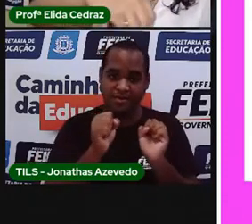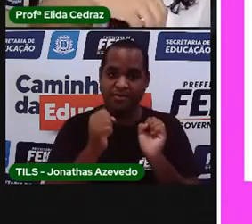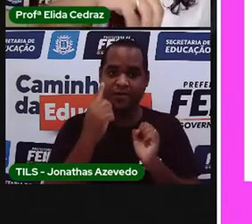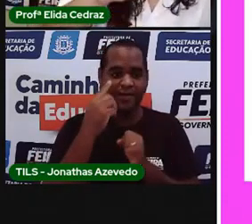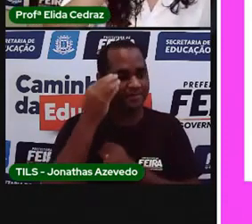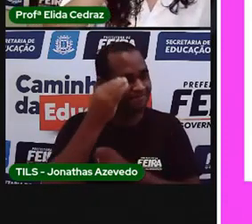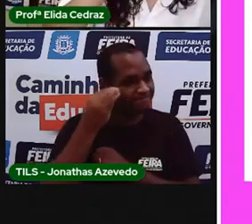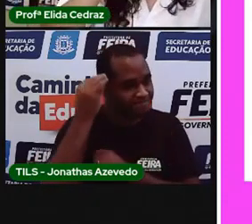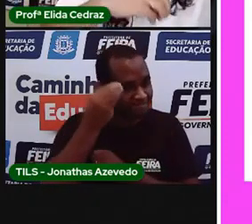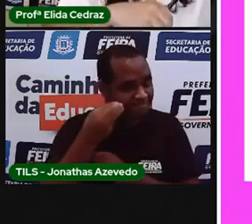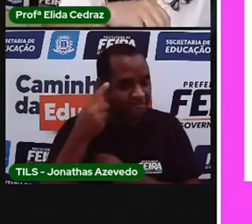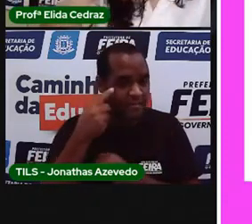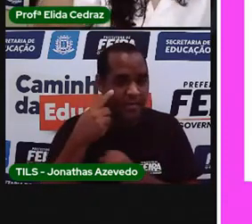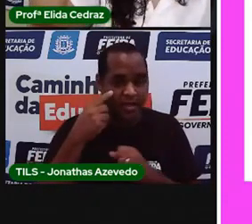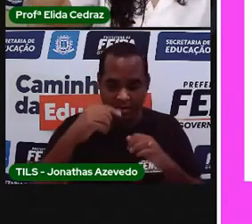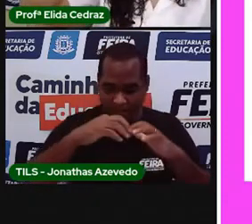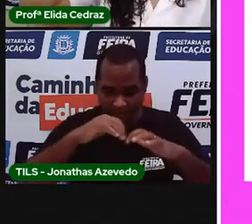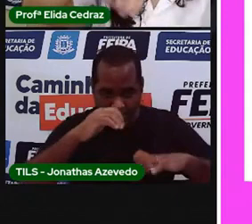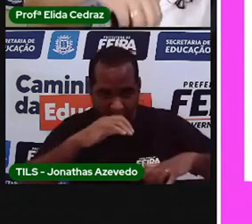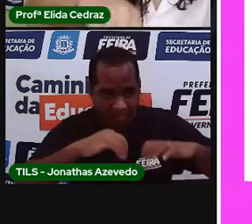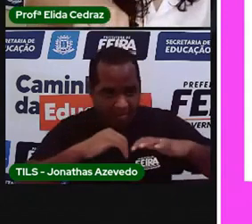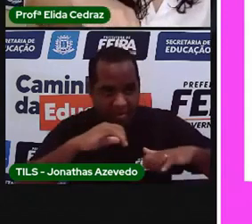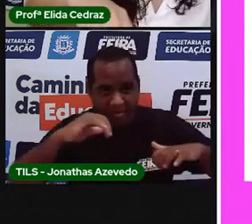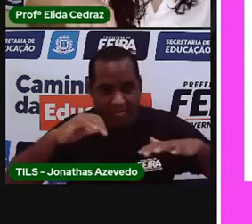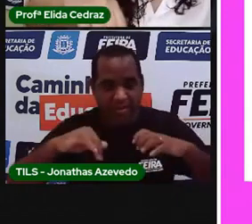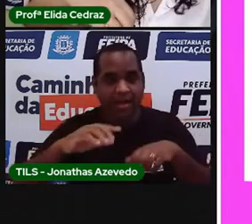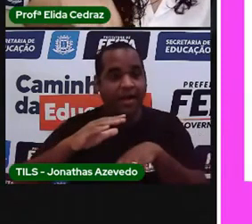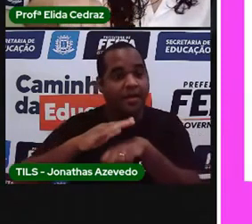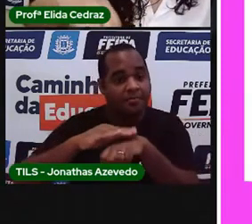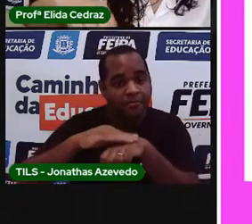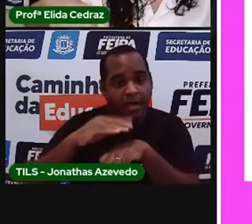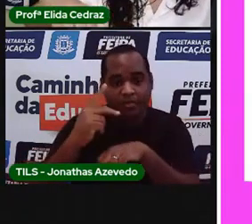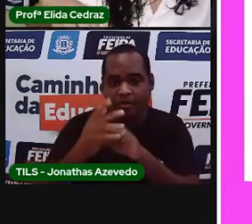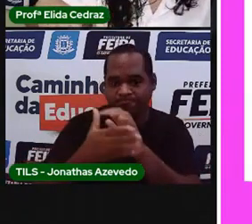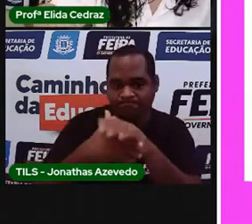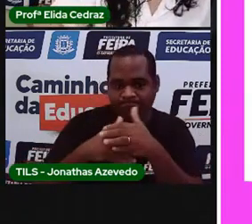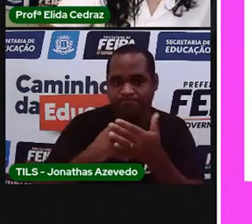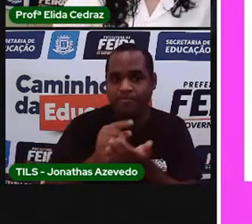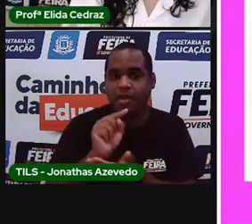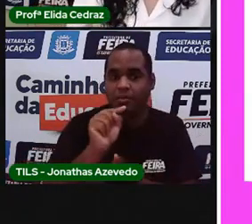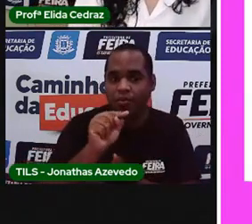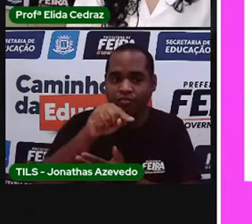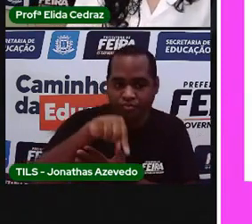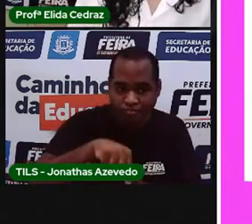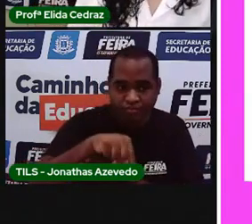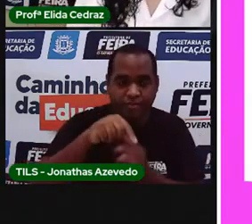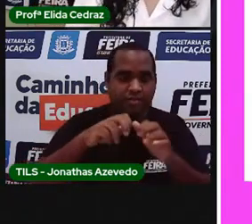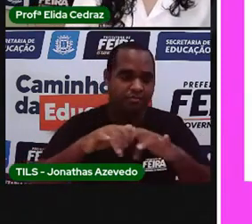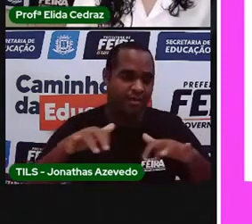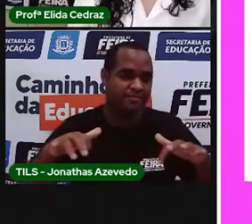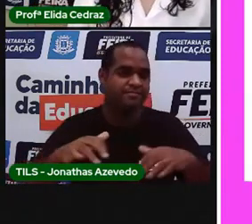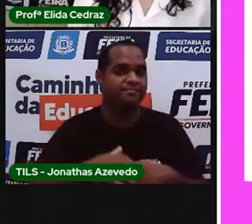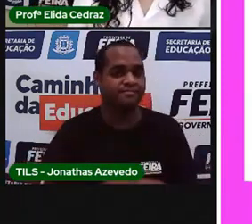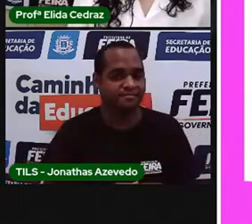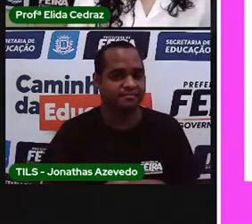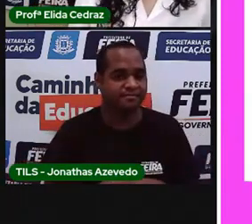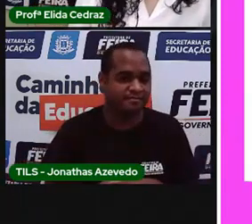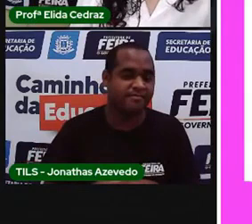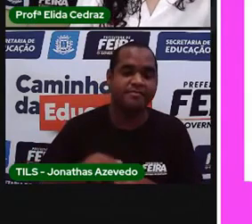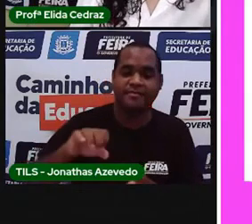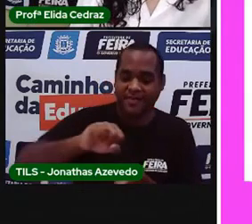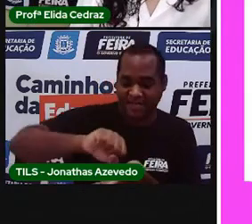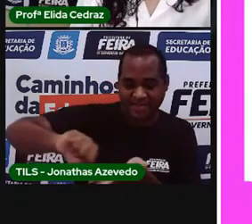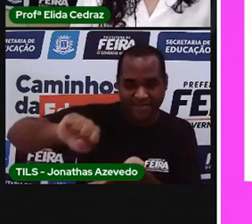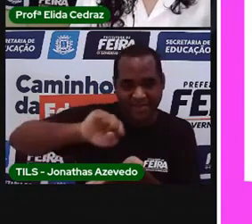espalhar com seus dedinhos, você pegar com a mãozinha e colocar bem de leve por cima. E uma colher de chá